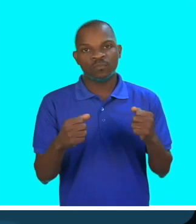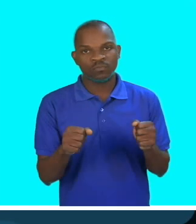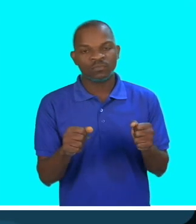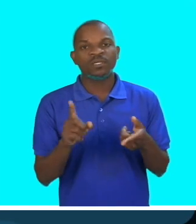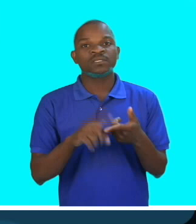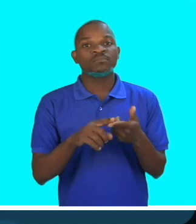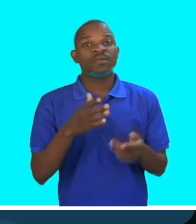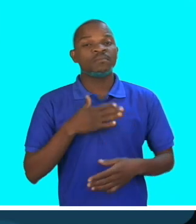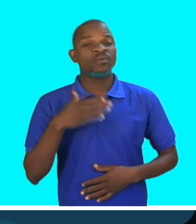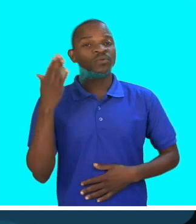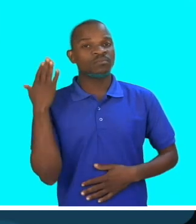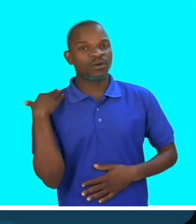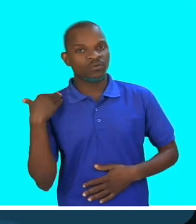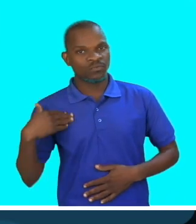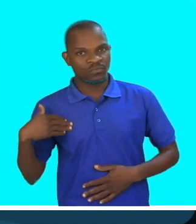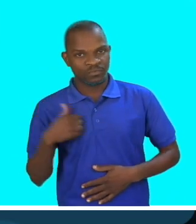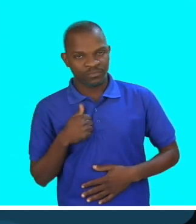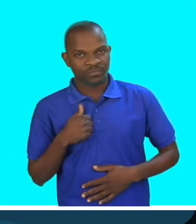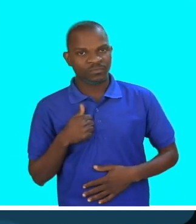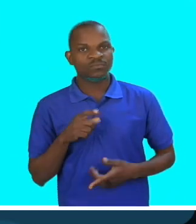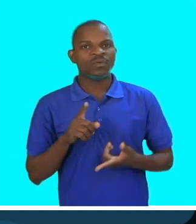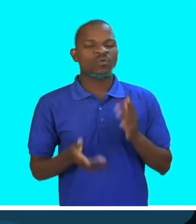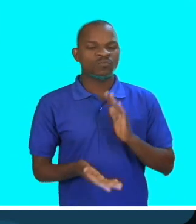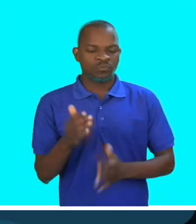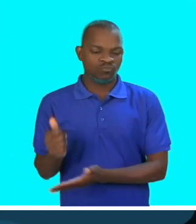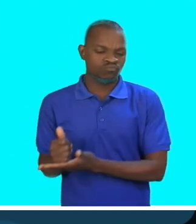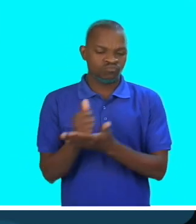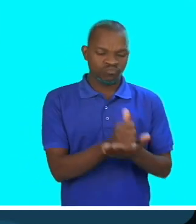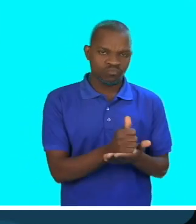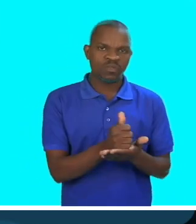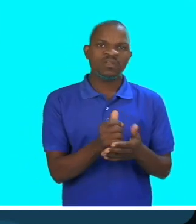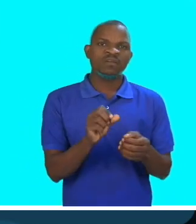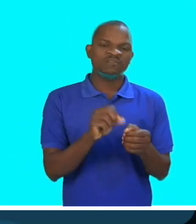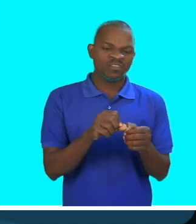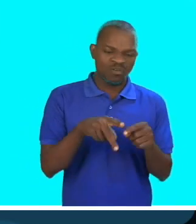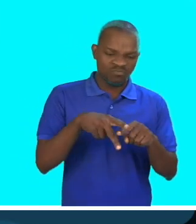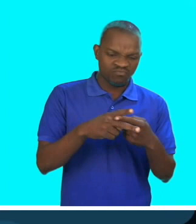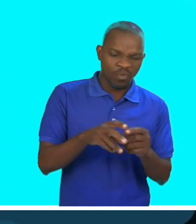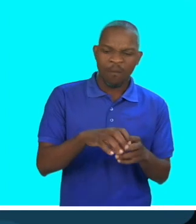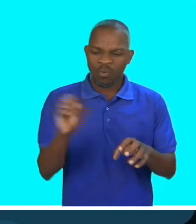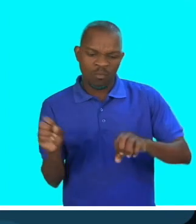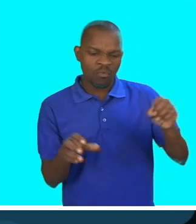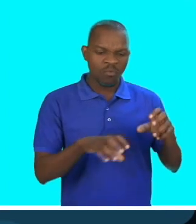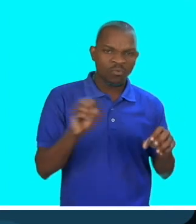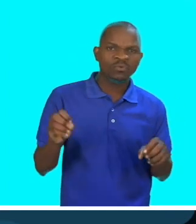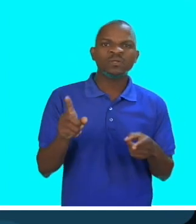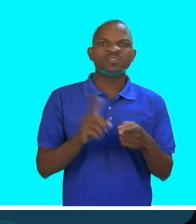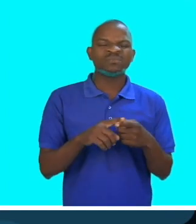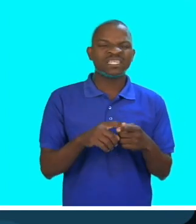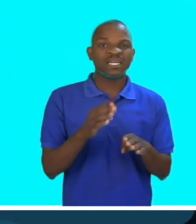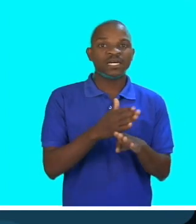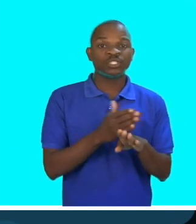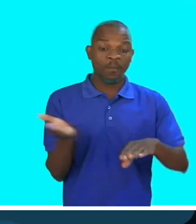E felizmente tive meninos à minha volta. Então, desmontamos a moto. O meu fácil de mão ainda estava em vida. Desmontamos a moto